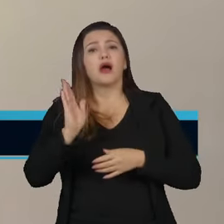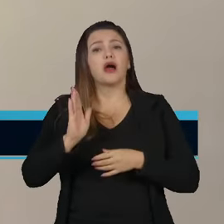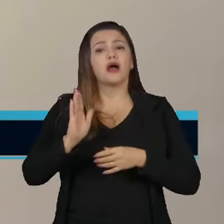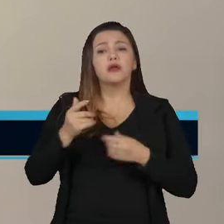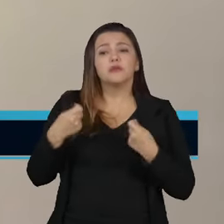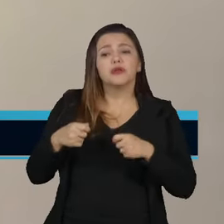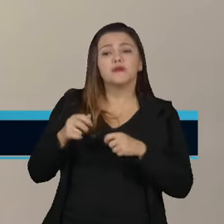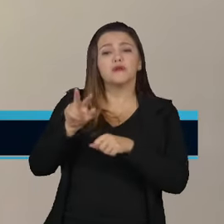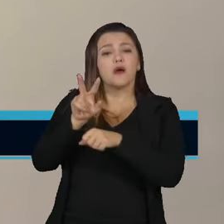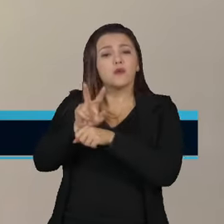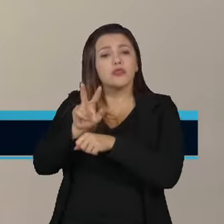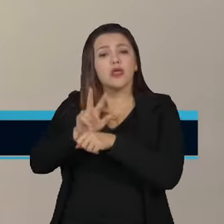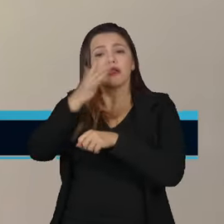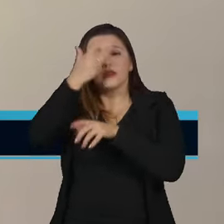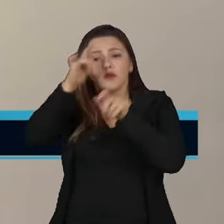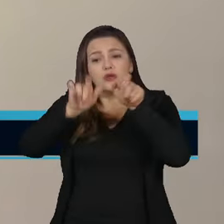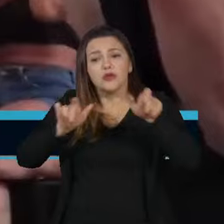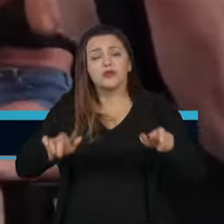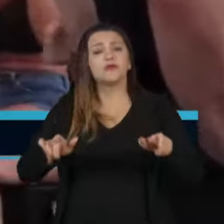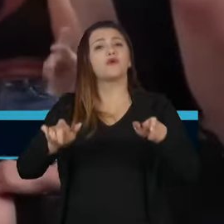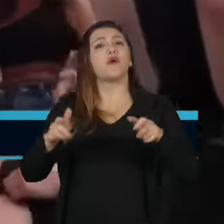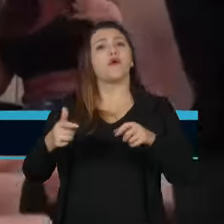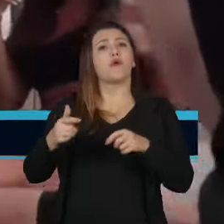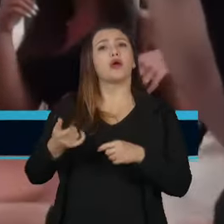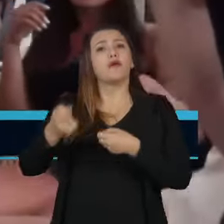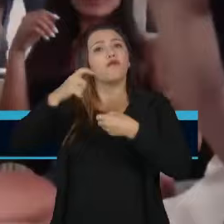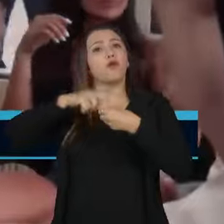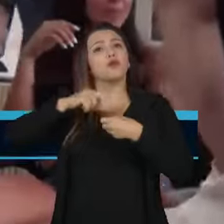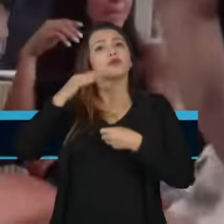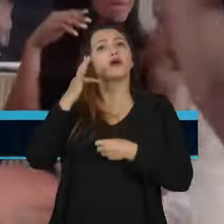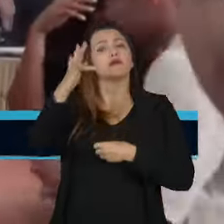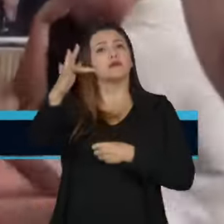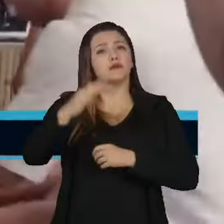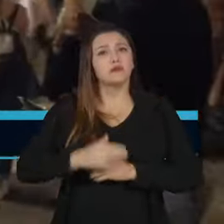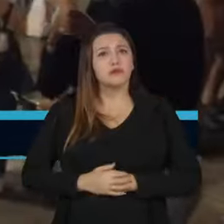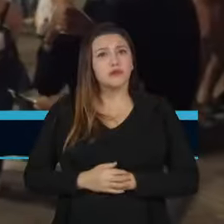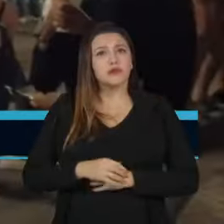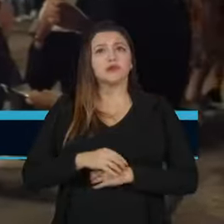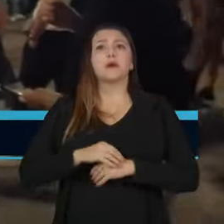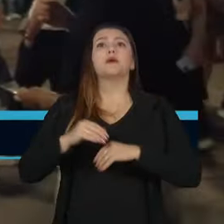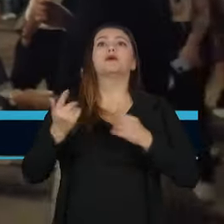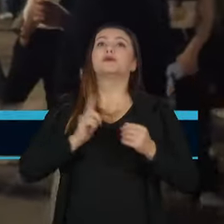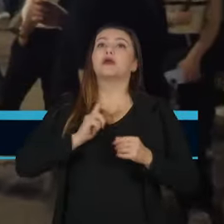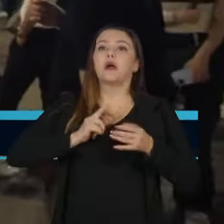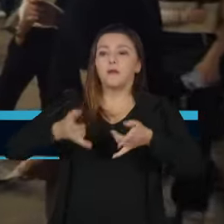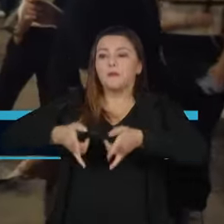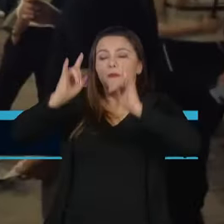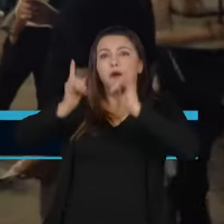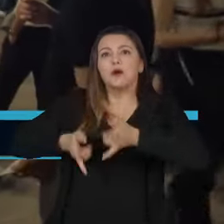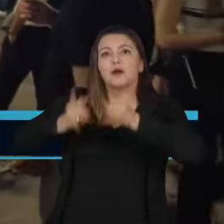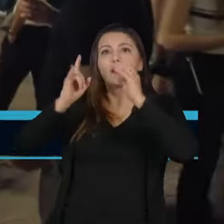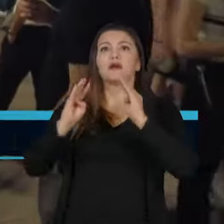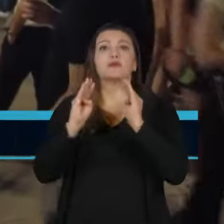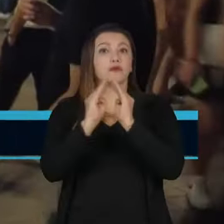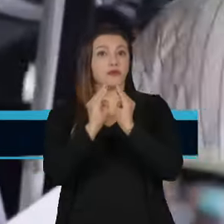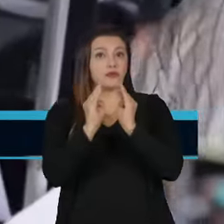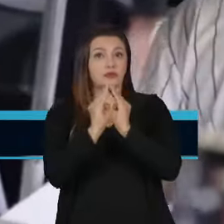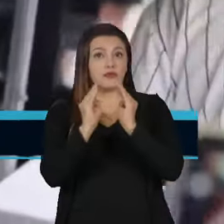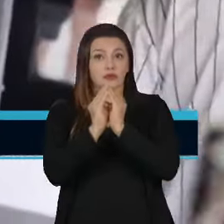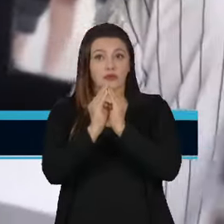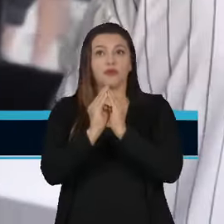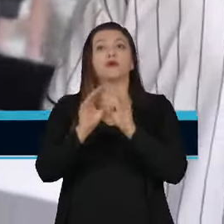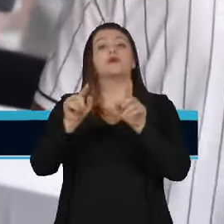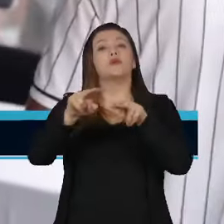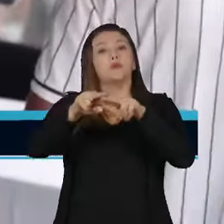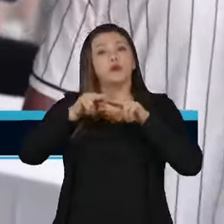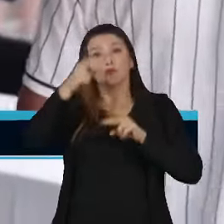quem mora, de quem fica, de quem quer voltar amanhã. Esse movimento atinge principalmente prédios com apartamentos de Airbnb. Por isso, a